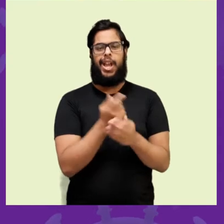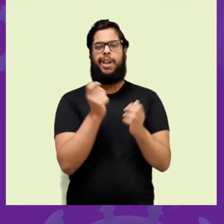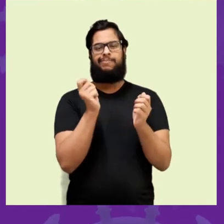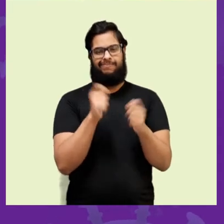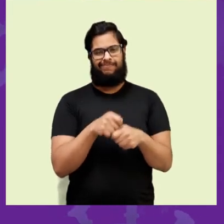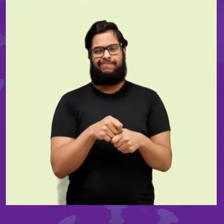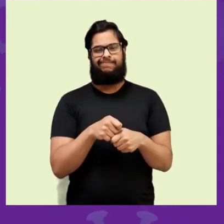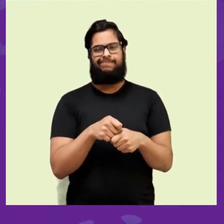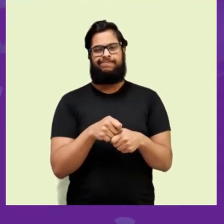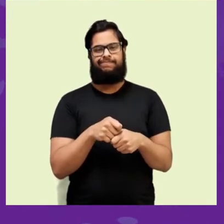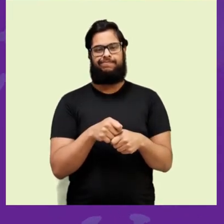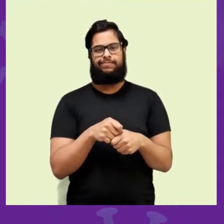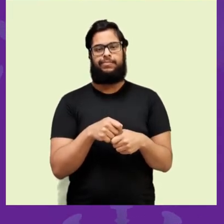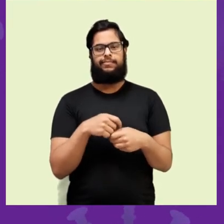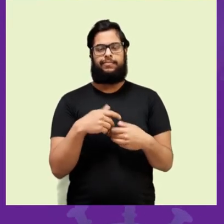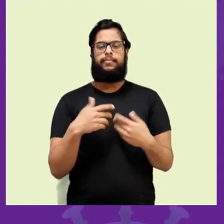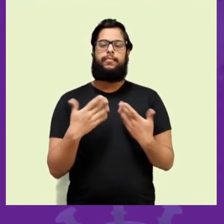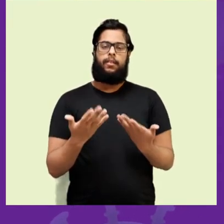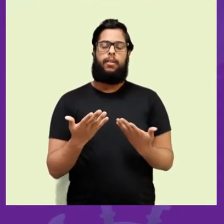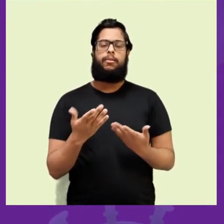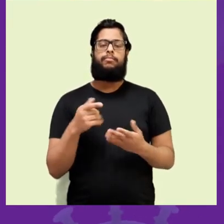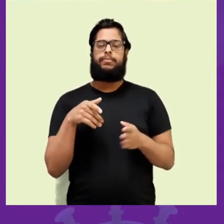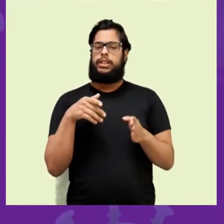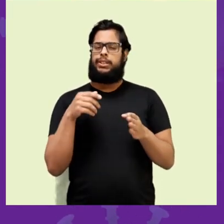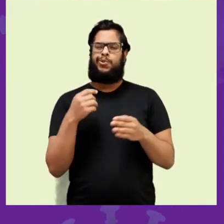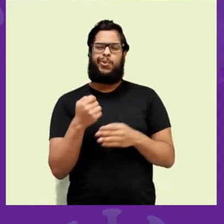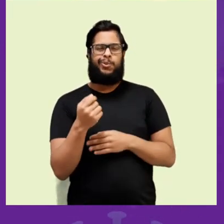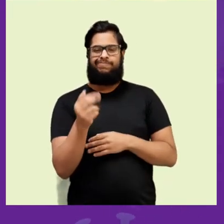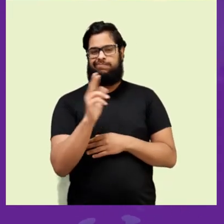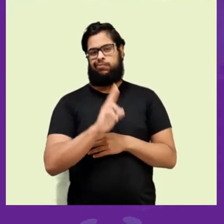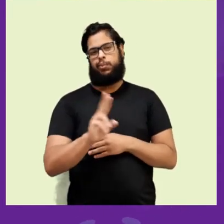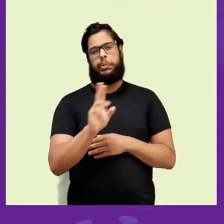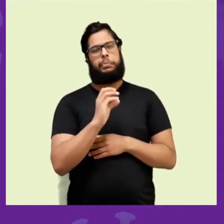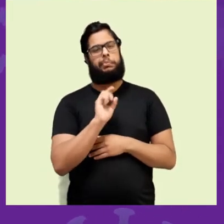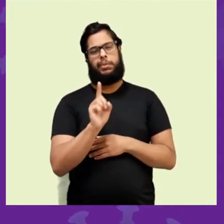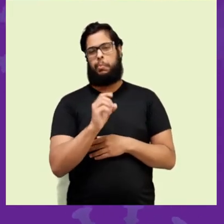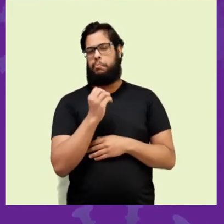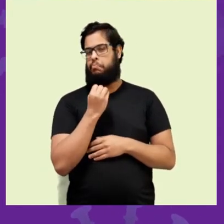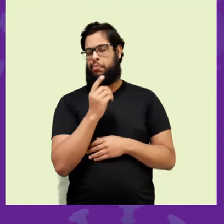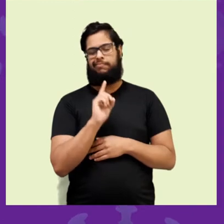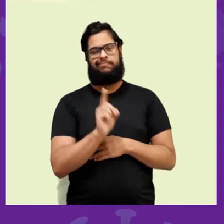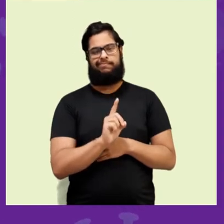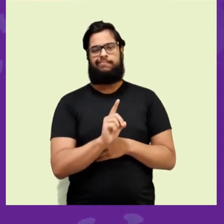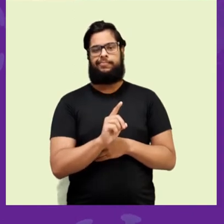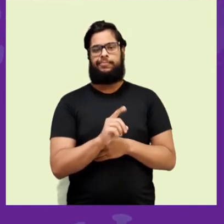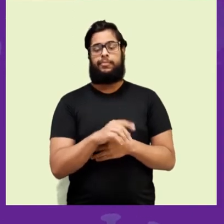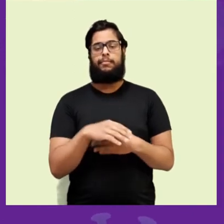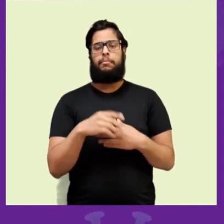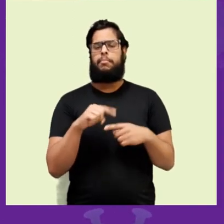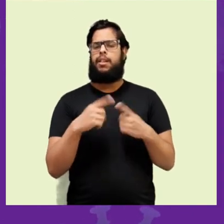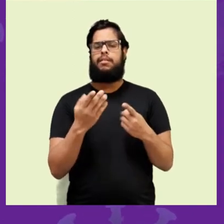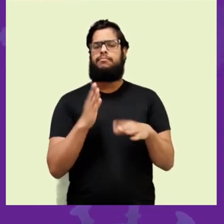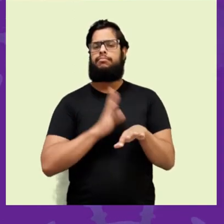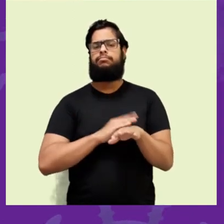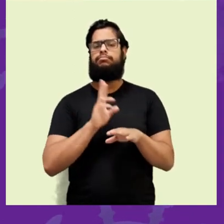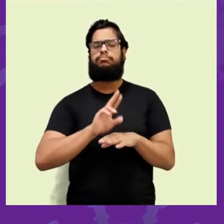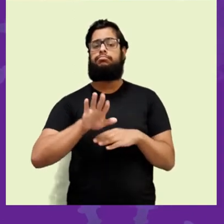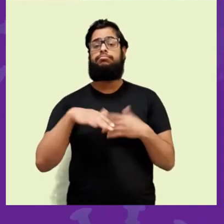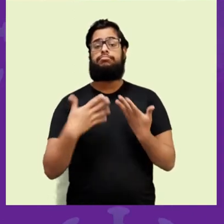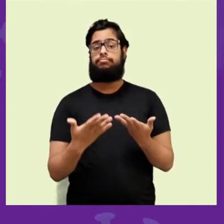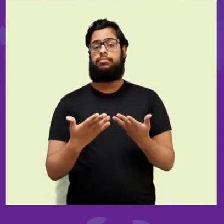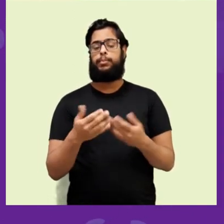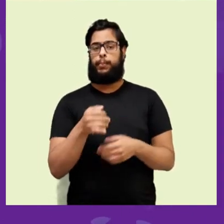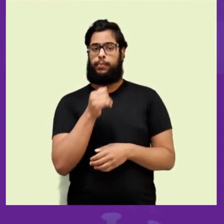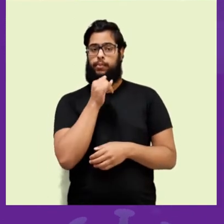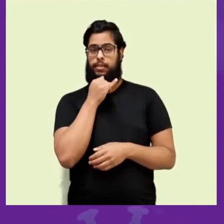também é muito grande. Então, eles quase não têm utilidade nenhuma. Quando é então que eu uso o teste rápido?